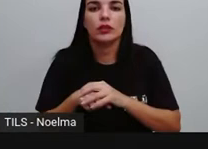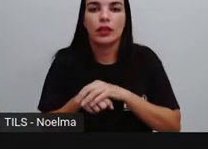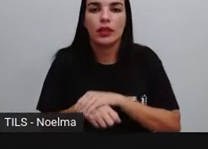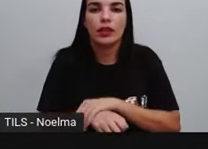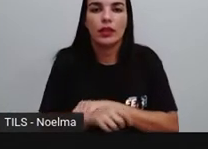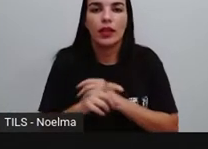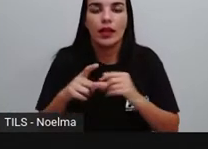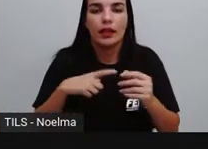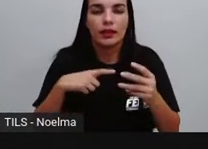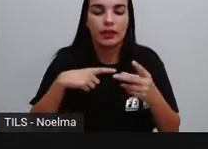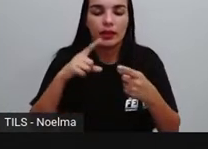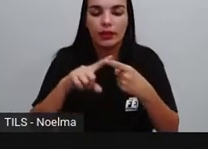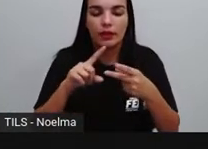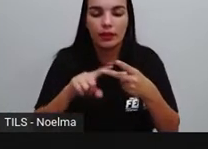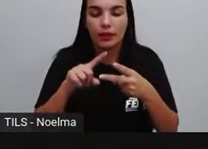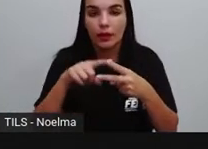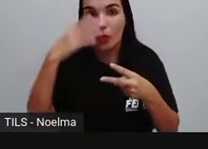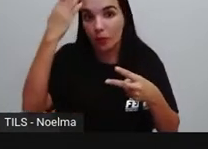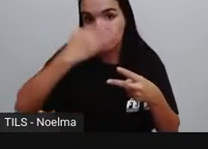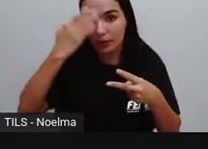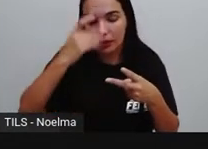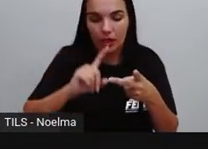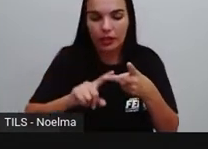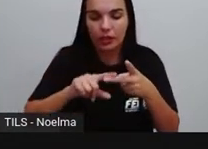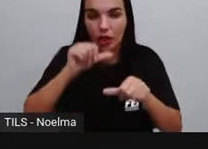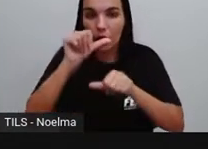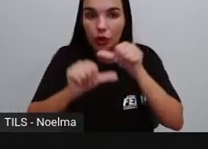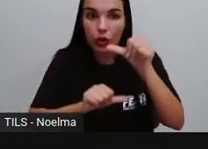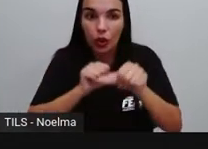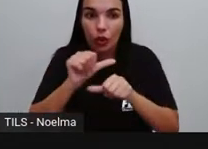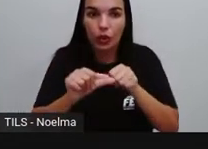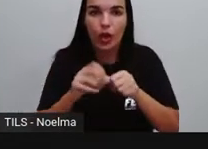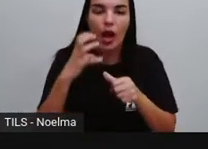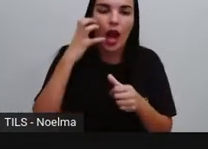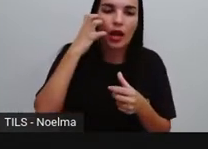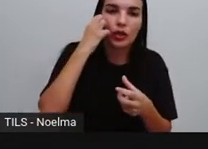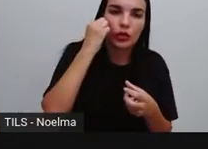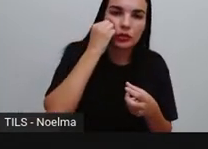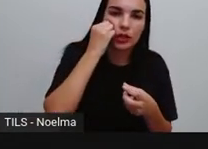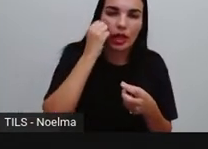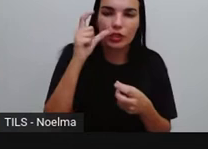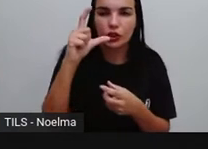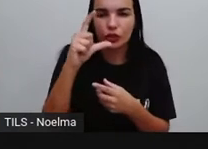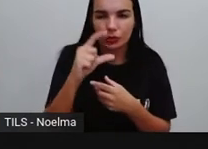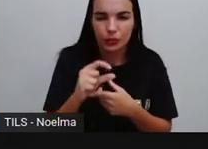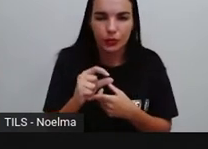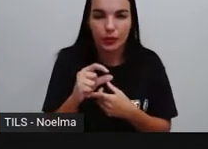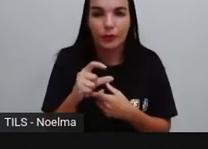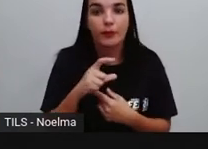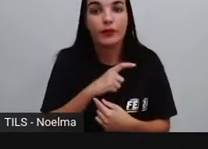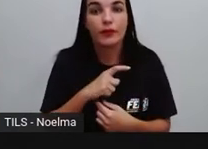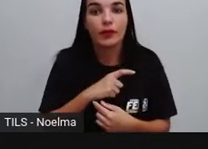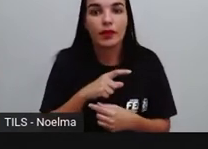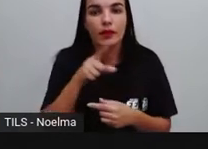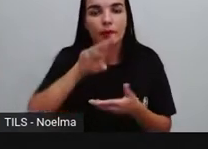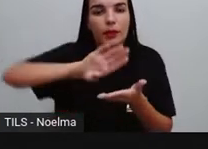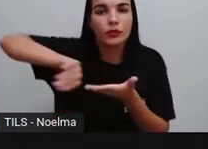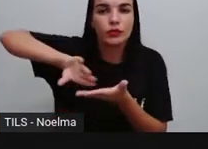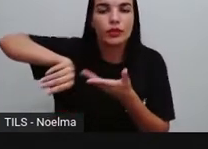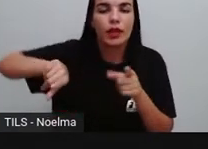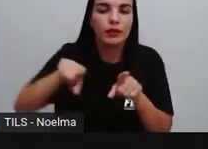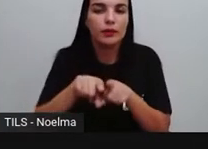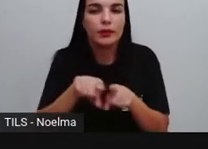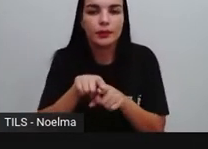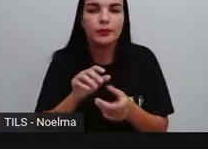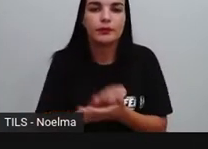temos os verbos comprometer, tornar, adotar, diminuir. E ainda temos o tirar aí, que não foi